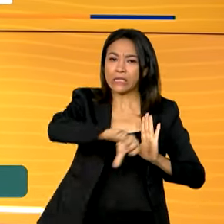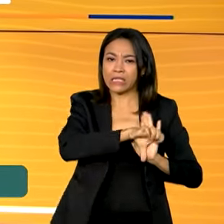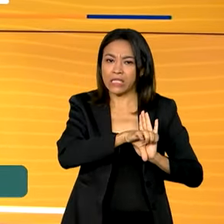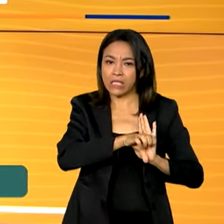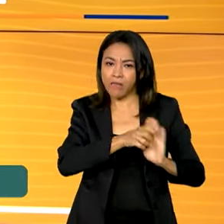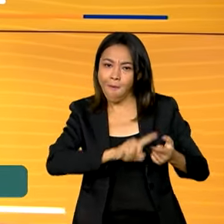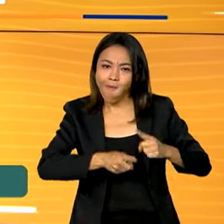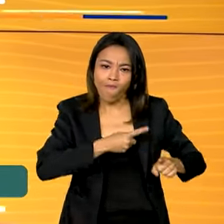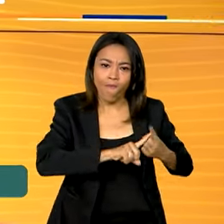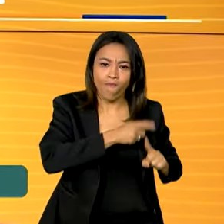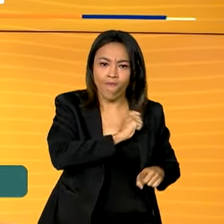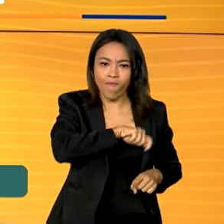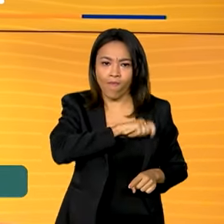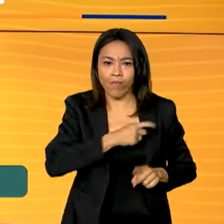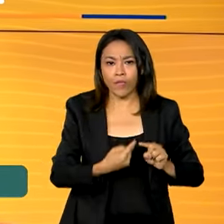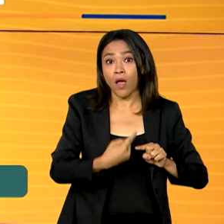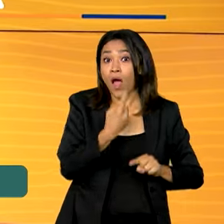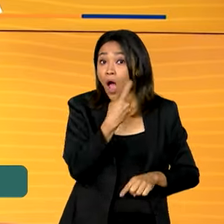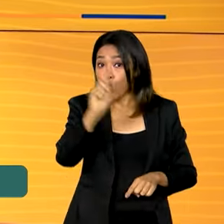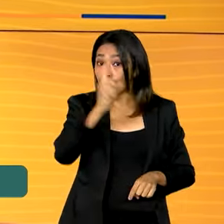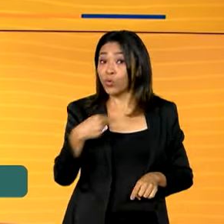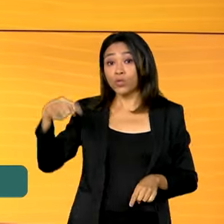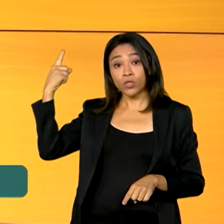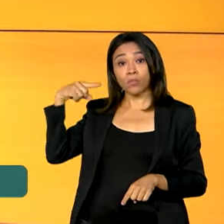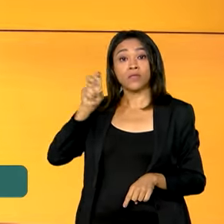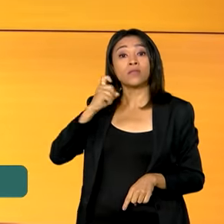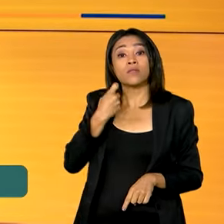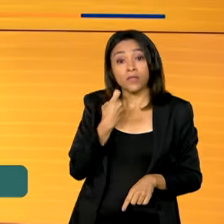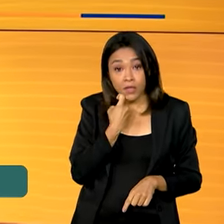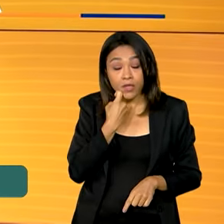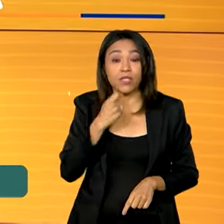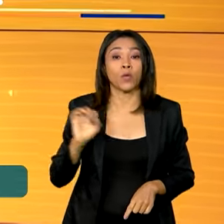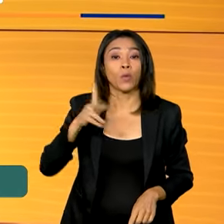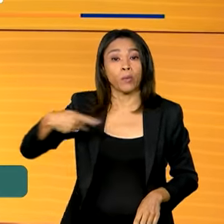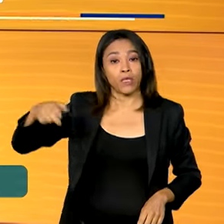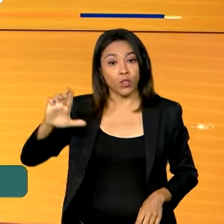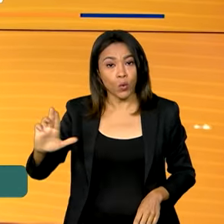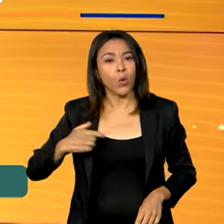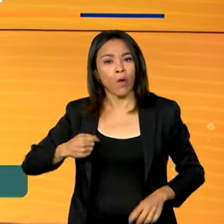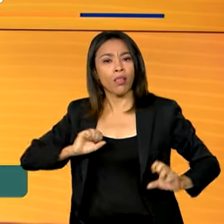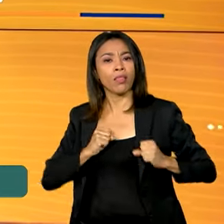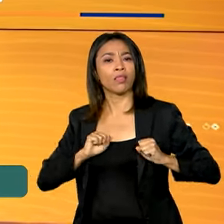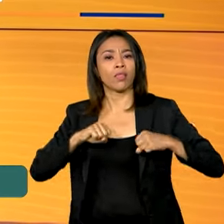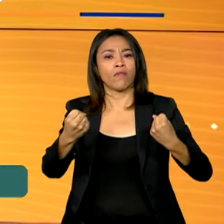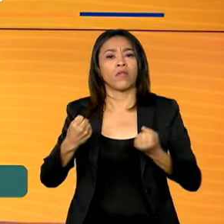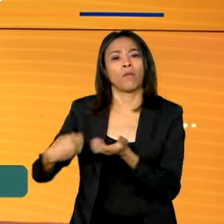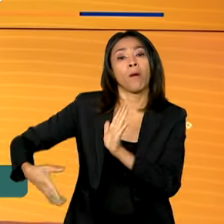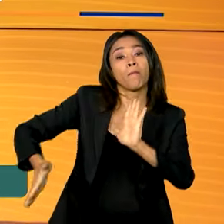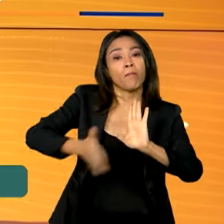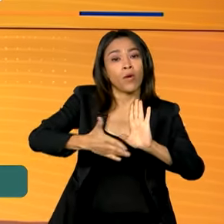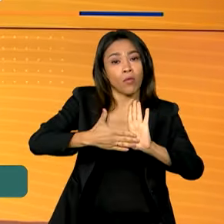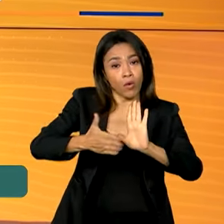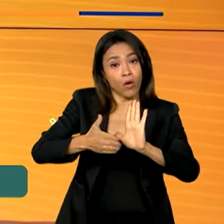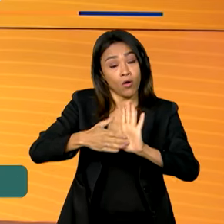última sexta-feira, em uma entrevista a emissoras de rádio, o presidente Lula defendeu uma proposta de união do poder público em torno do